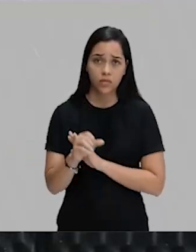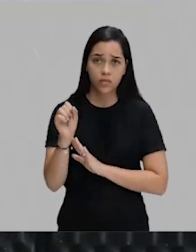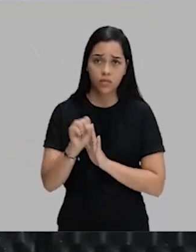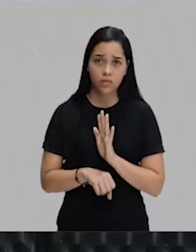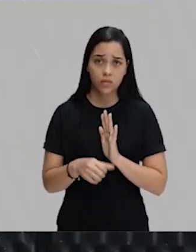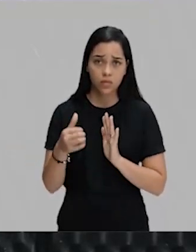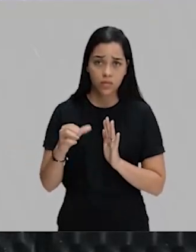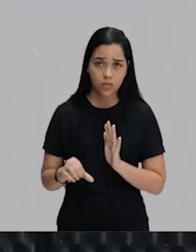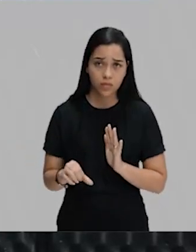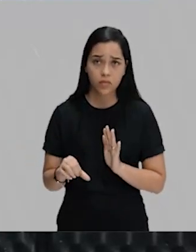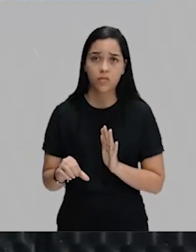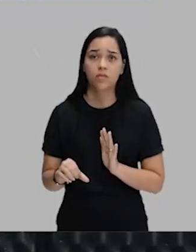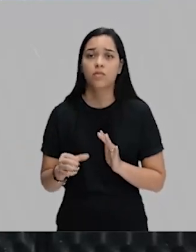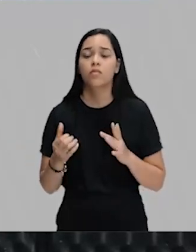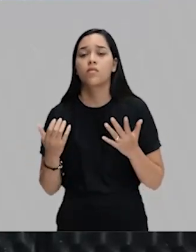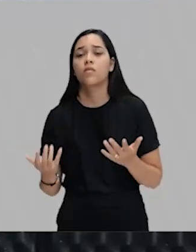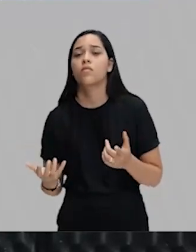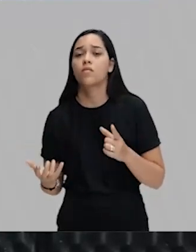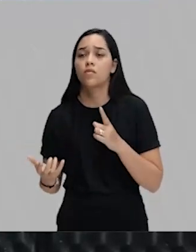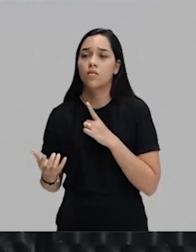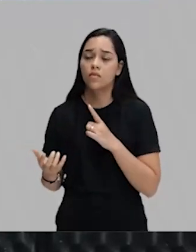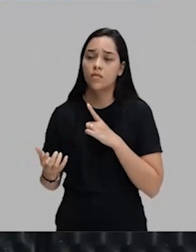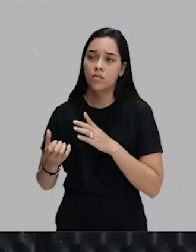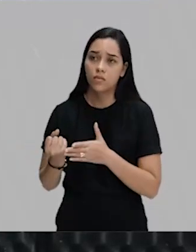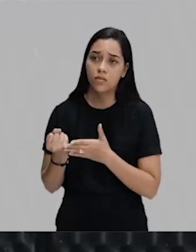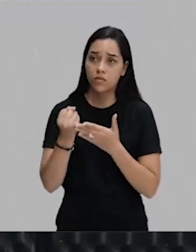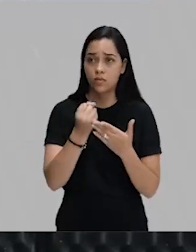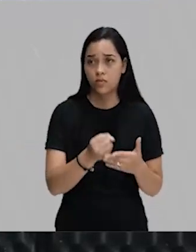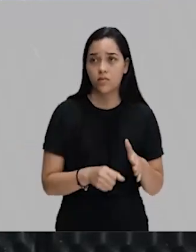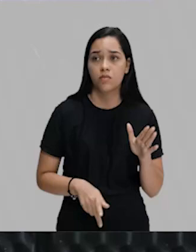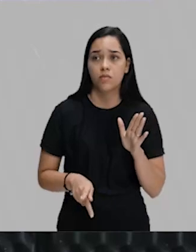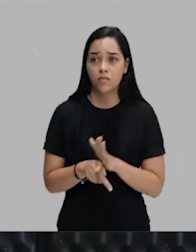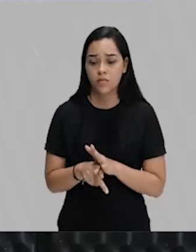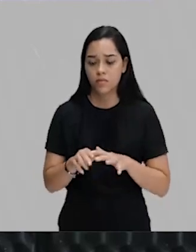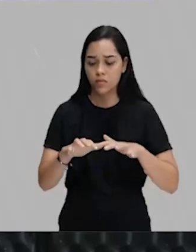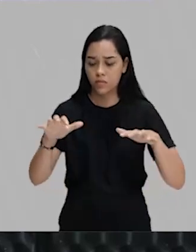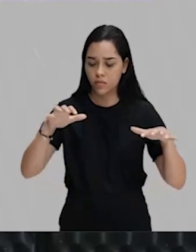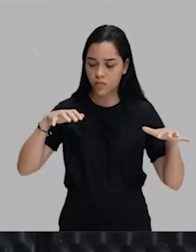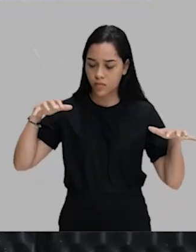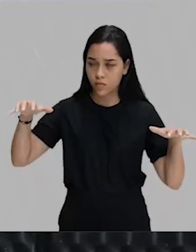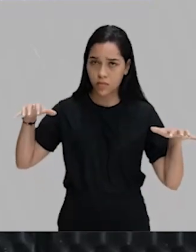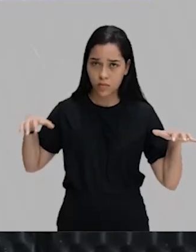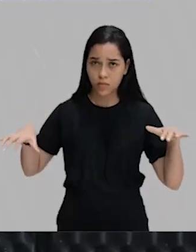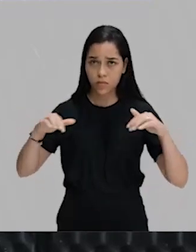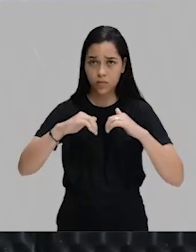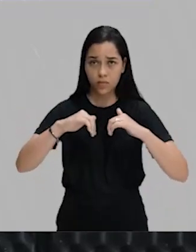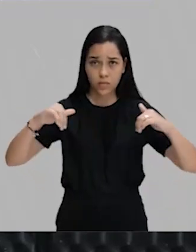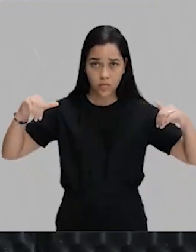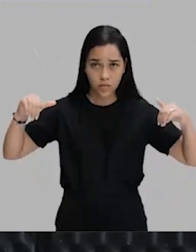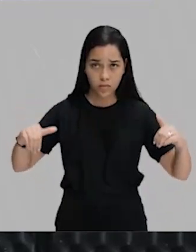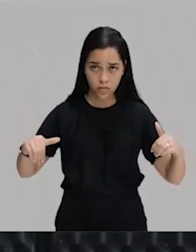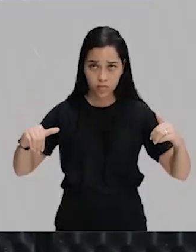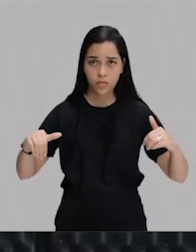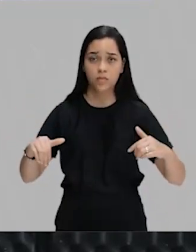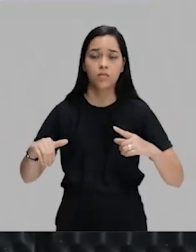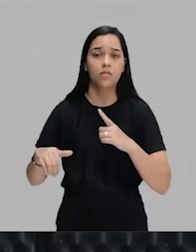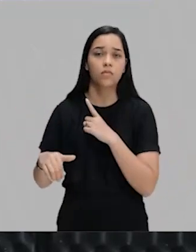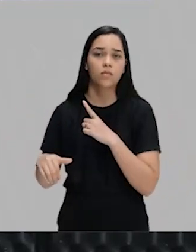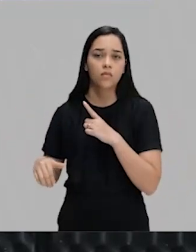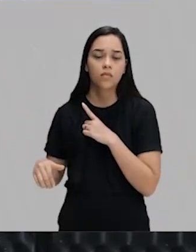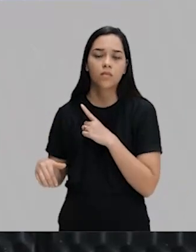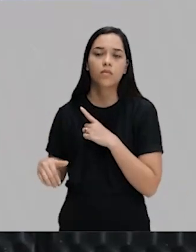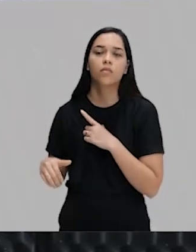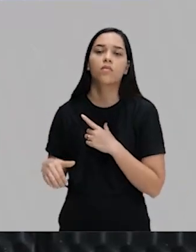XIX, e que acabam contribuindo para a desagregação, para a desarticulação,